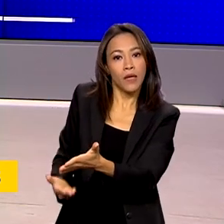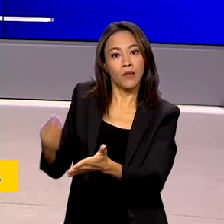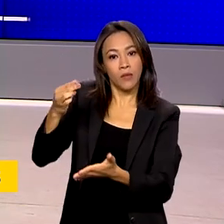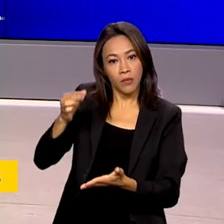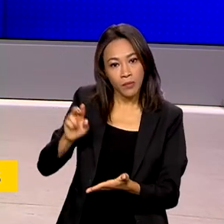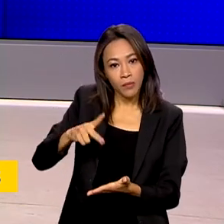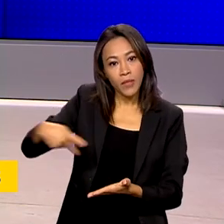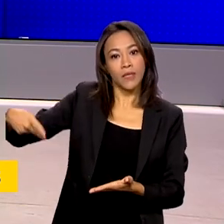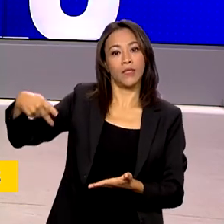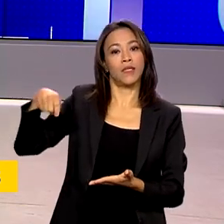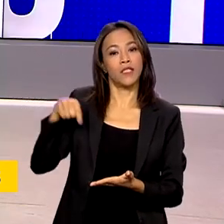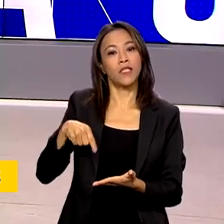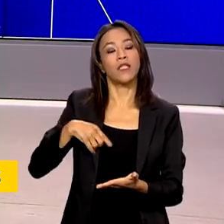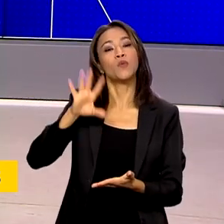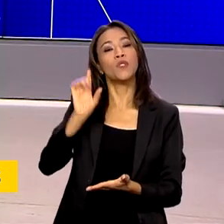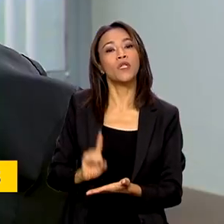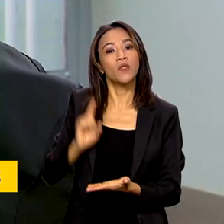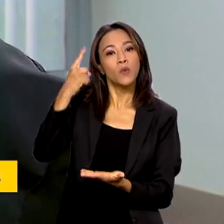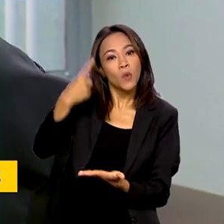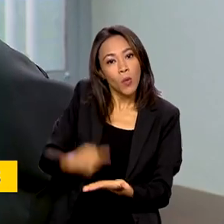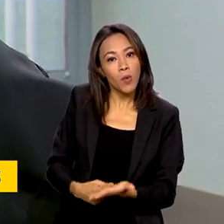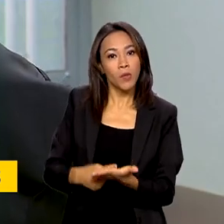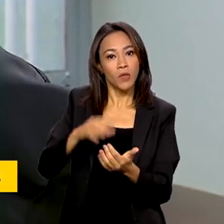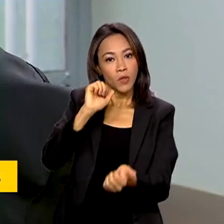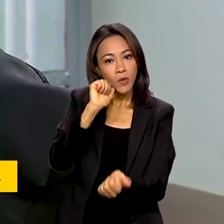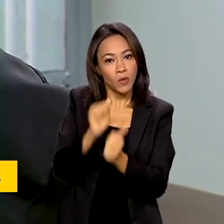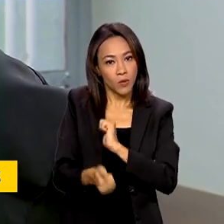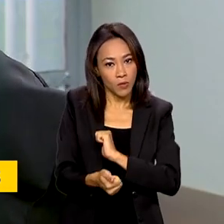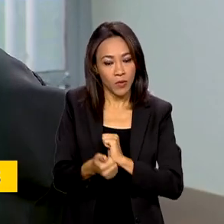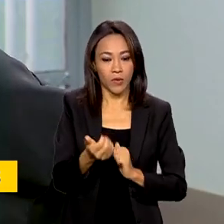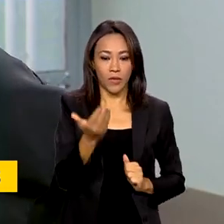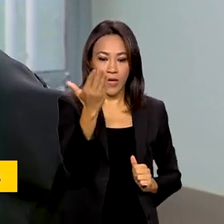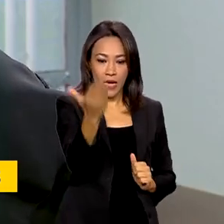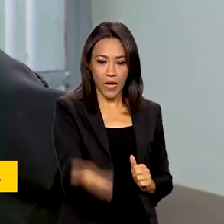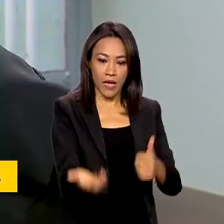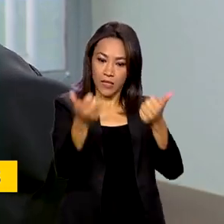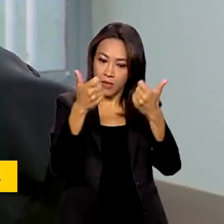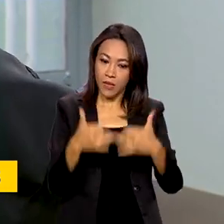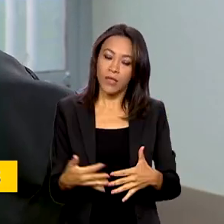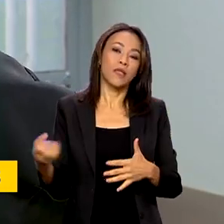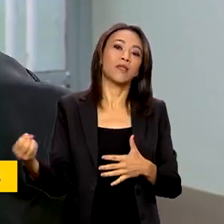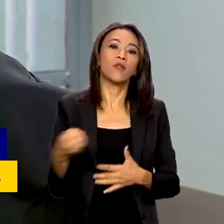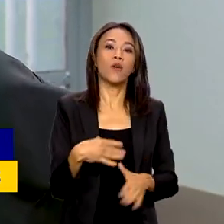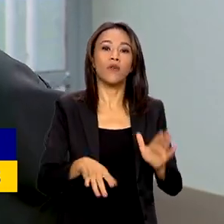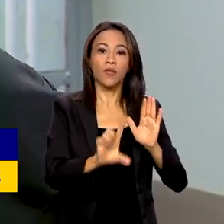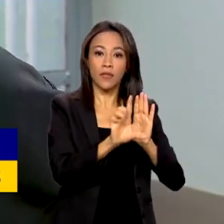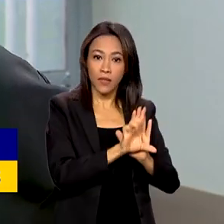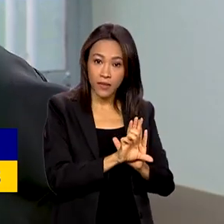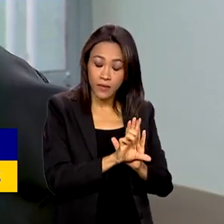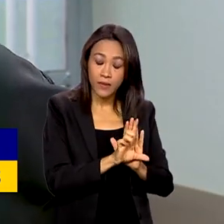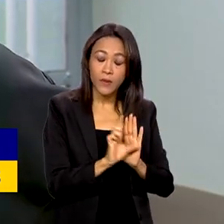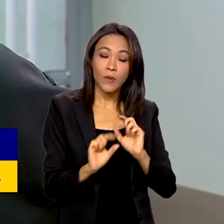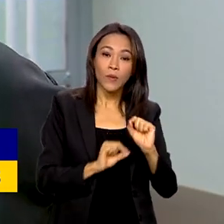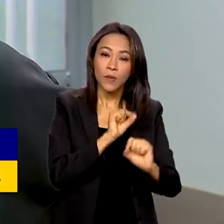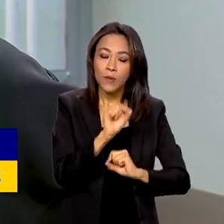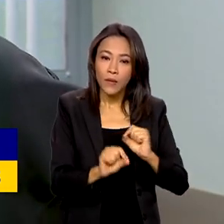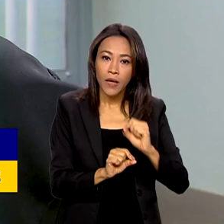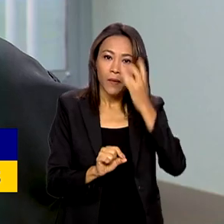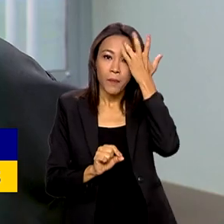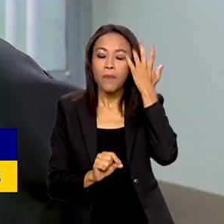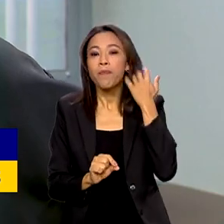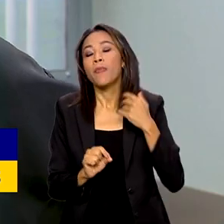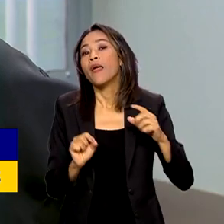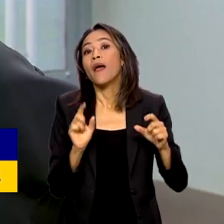os direitos e deveres dos atletas. A grande novidade dessa nova legislação é ampliar a estruturação